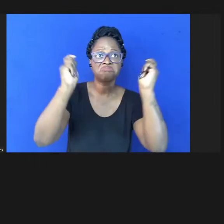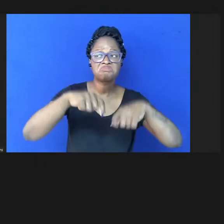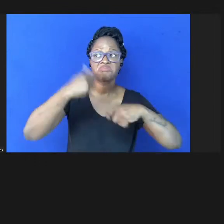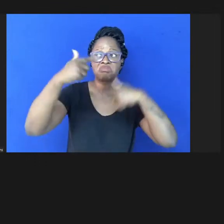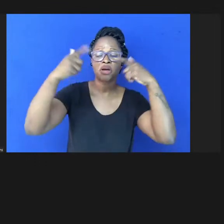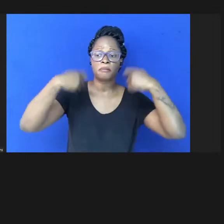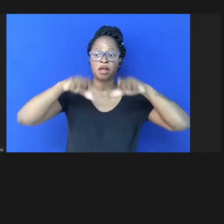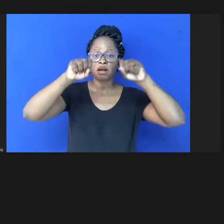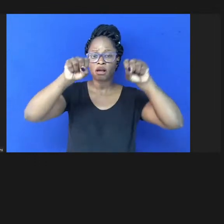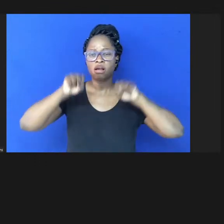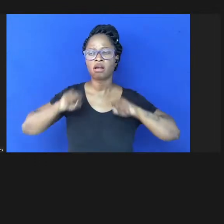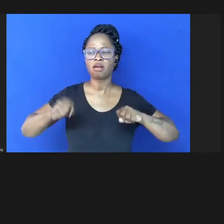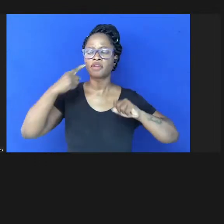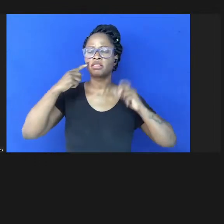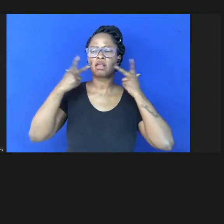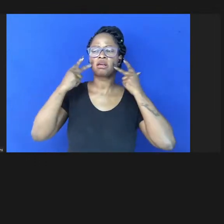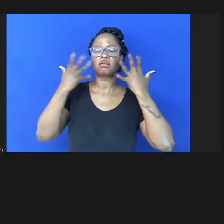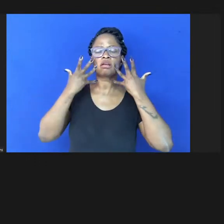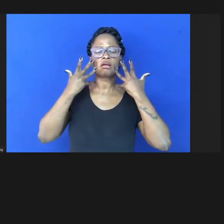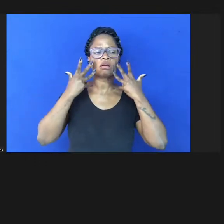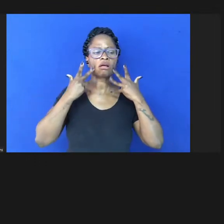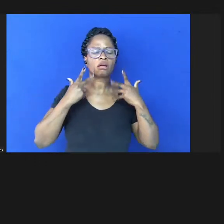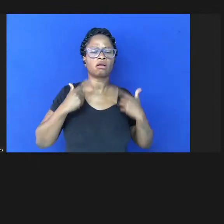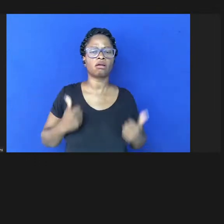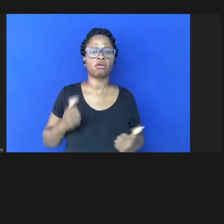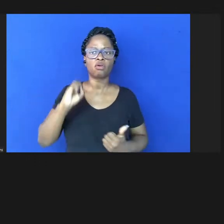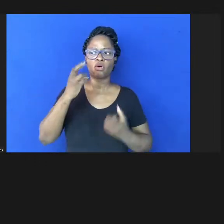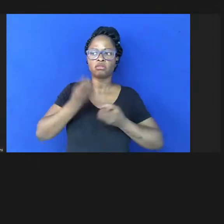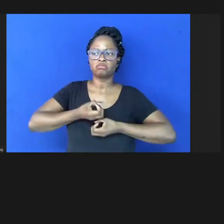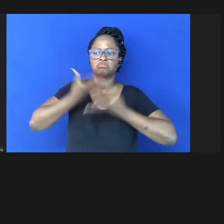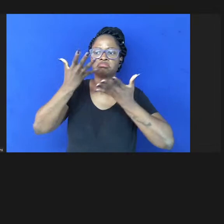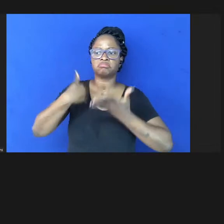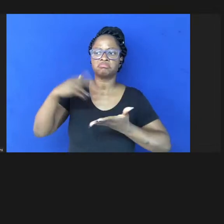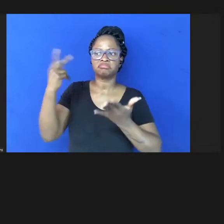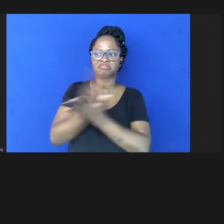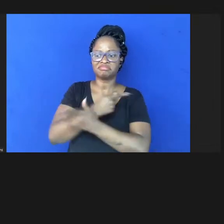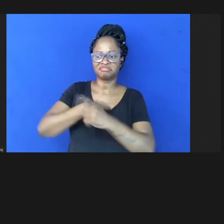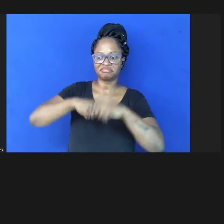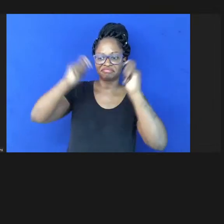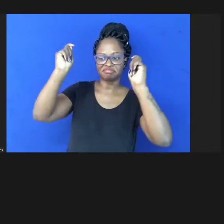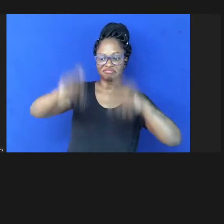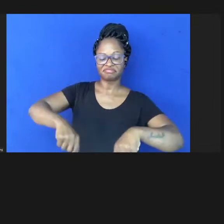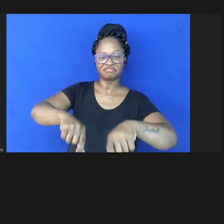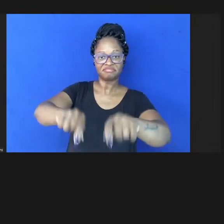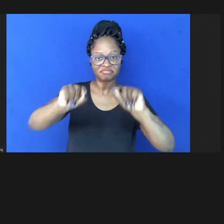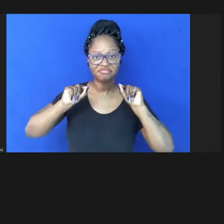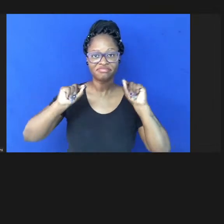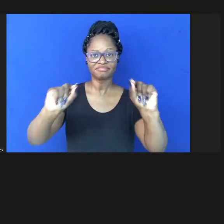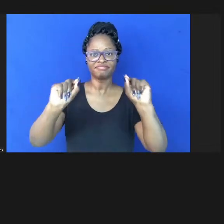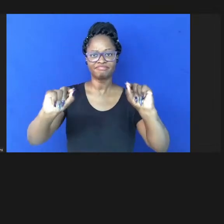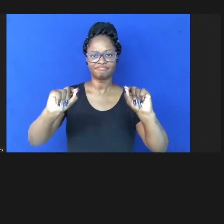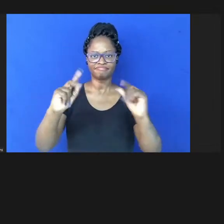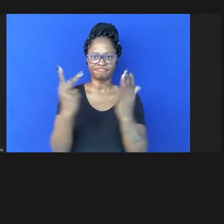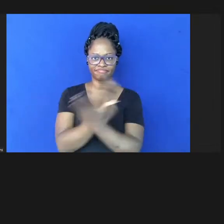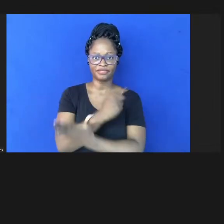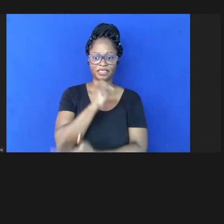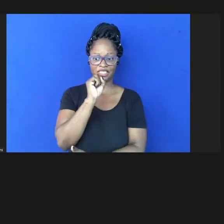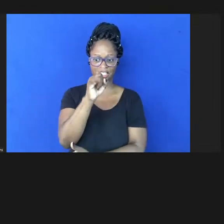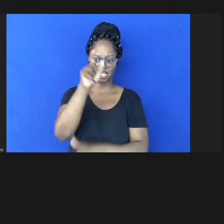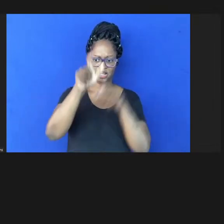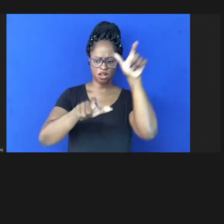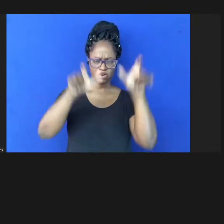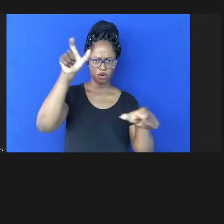de forma mais natural uma retração mais espontânea que torne possível se as pessoas